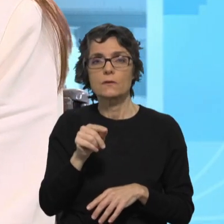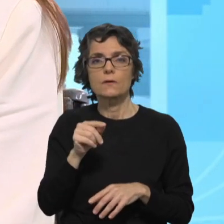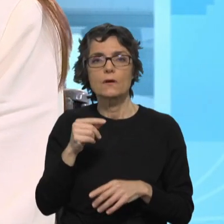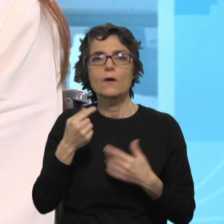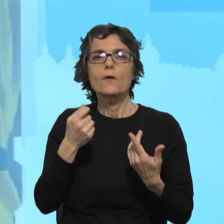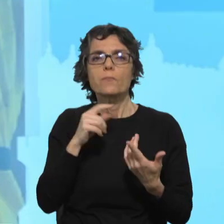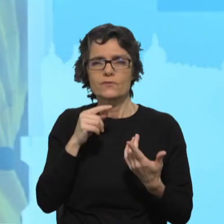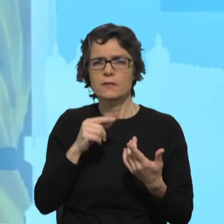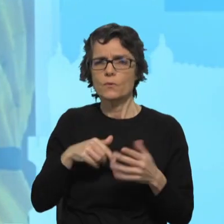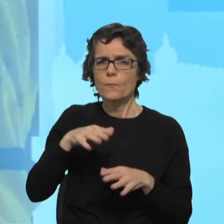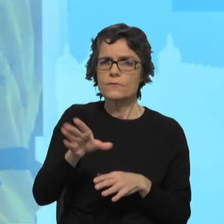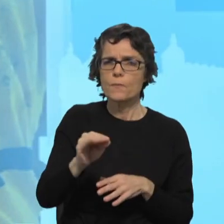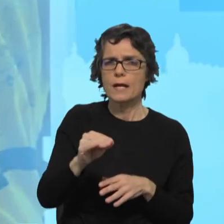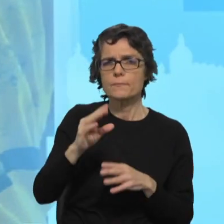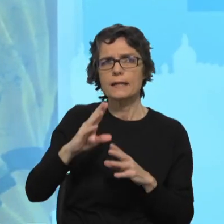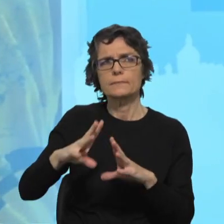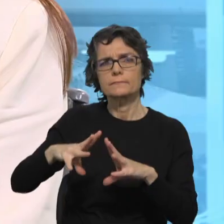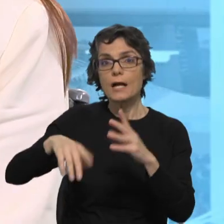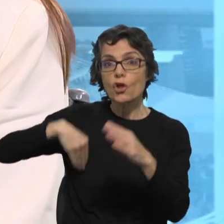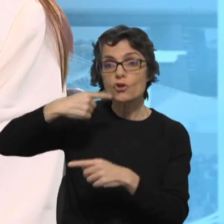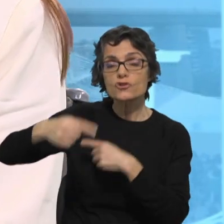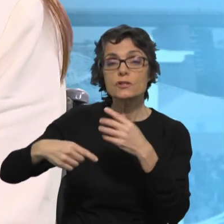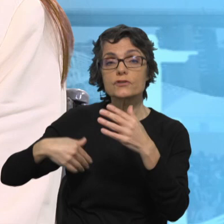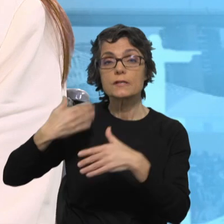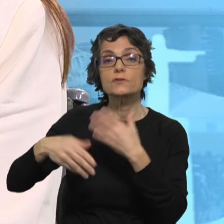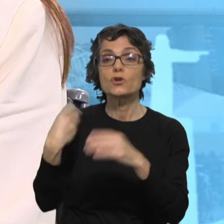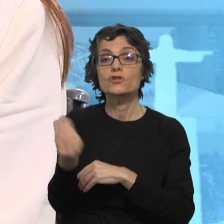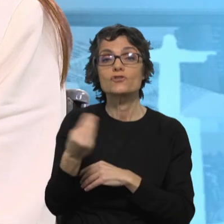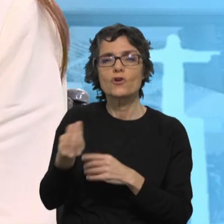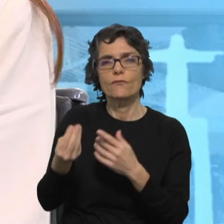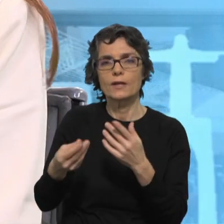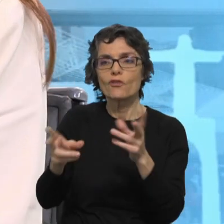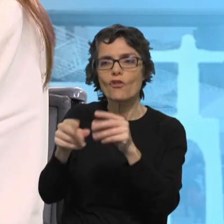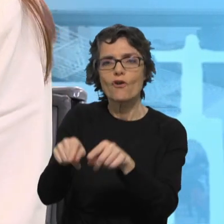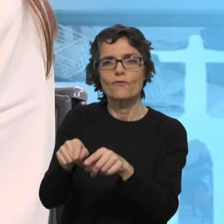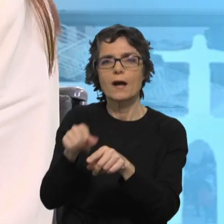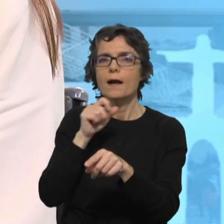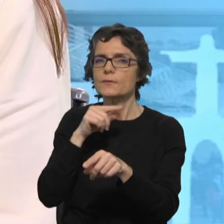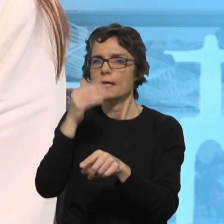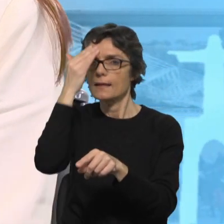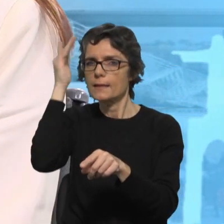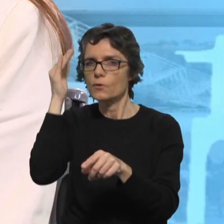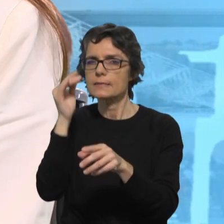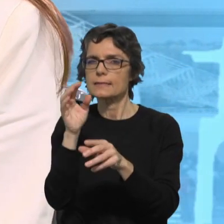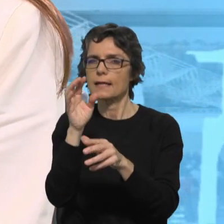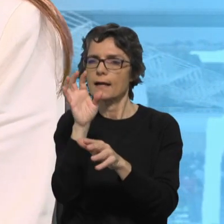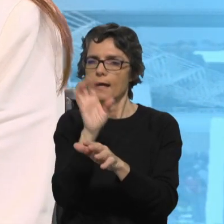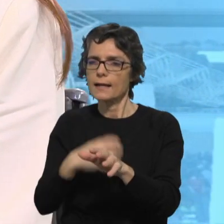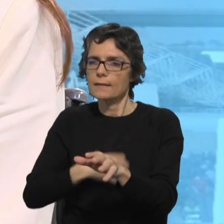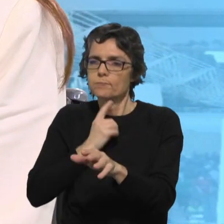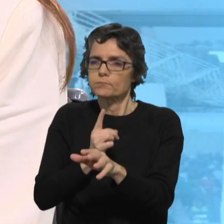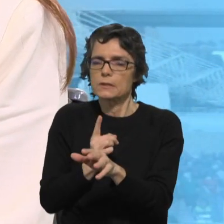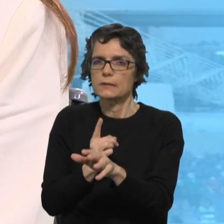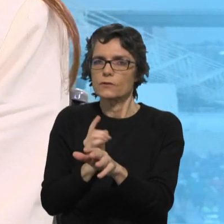para a maturidade democrática? Sim, para as novas gerações também ocuparem outros passos, se poderem chegar à frente.